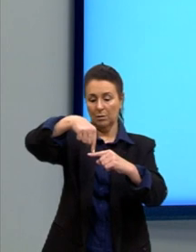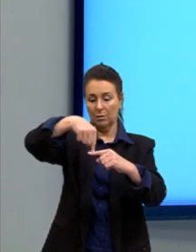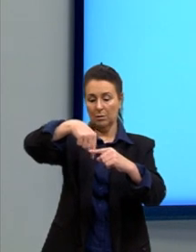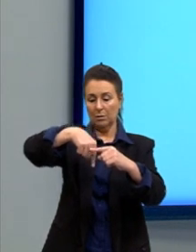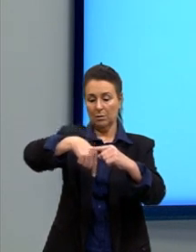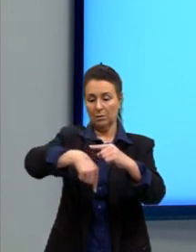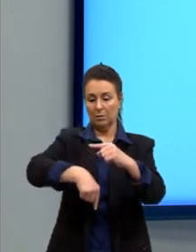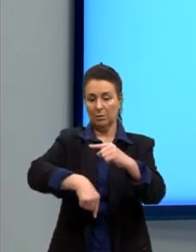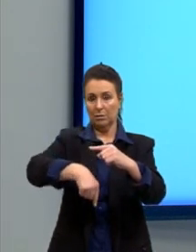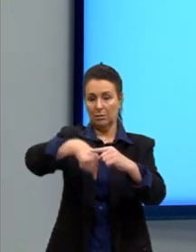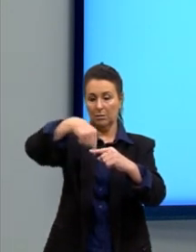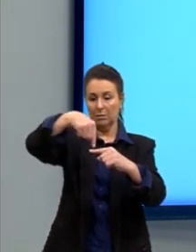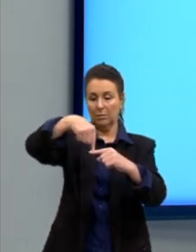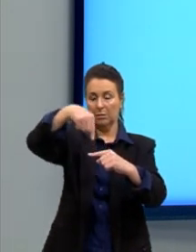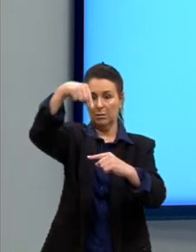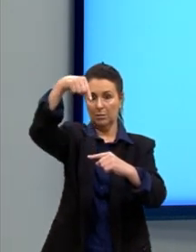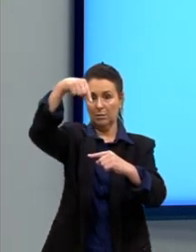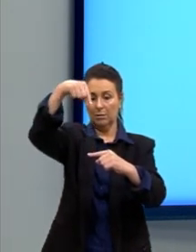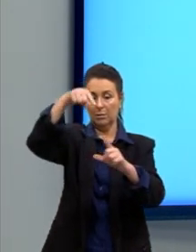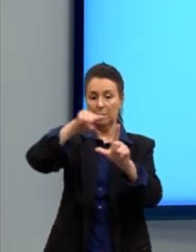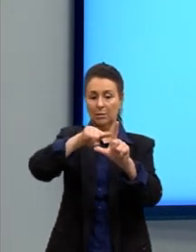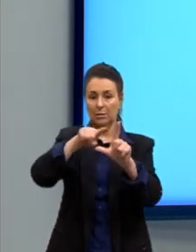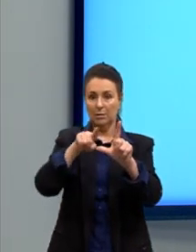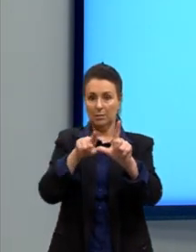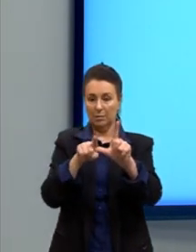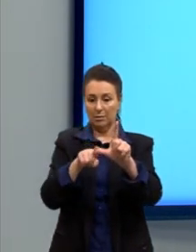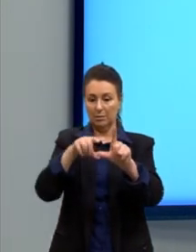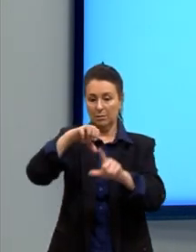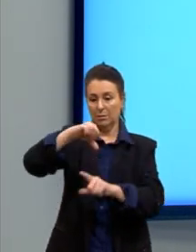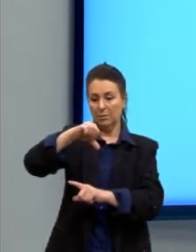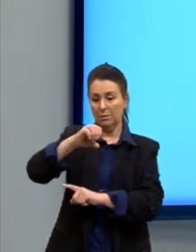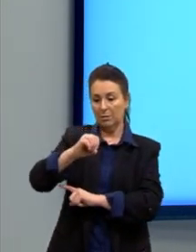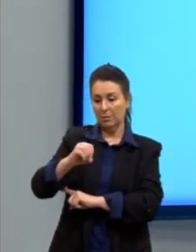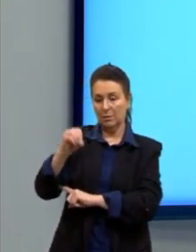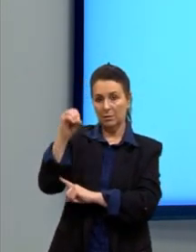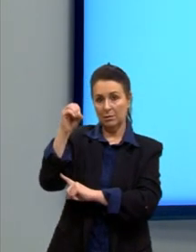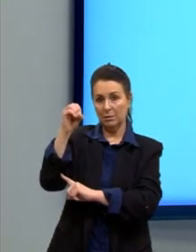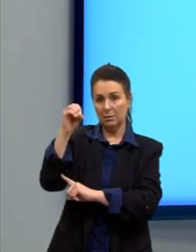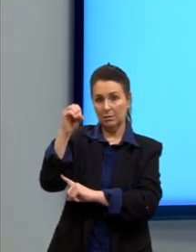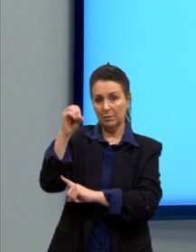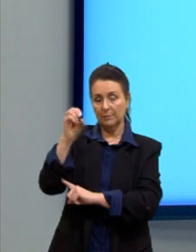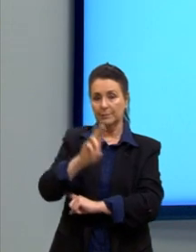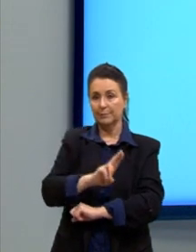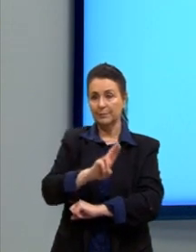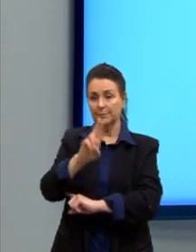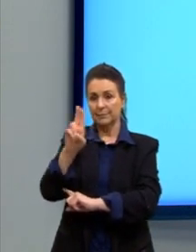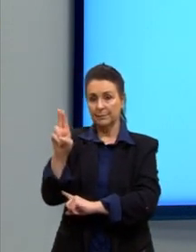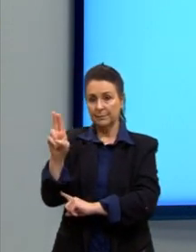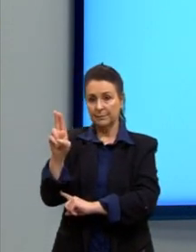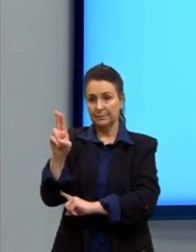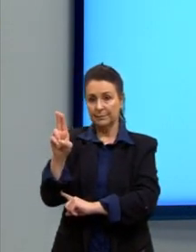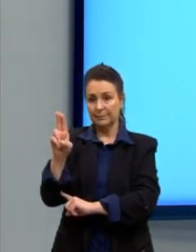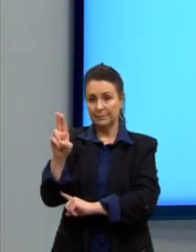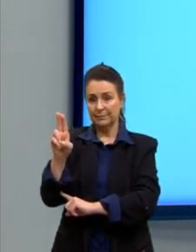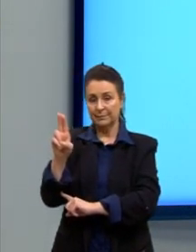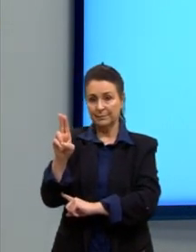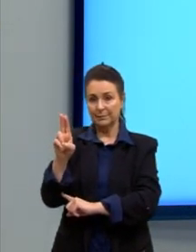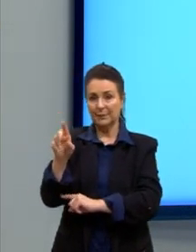ponto e formam um ângulo reto, um ângulo de 90, nós podemos chamar, então, de retas